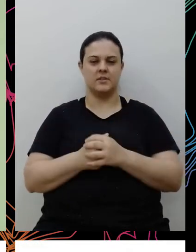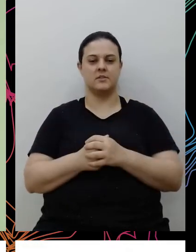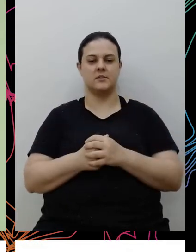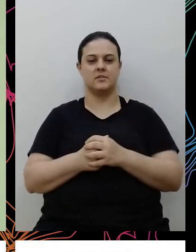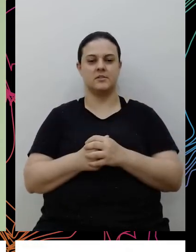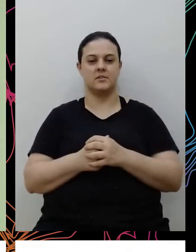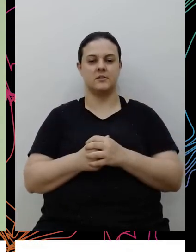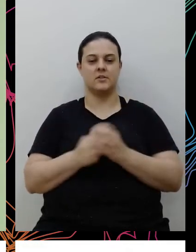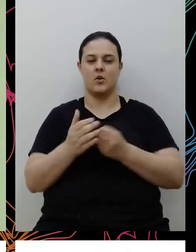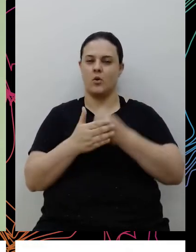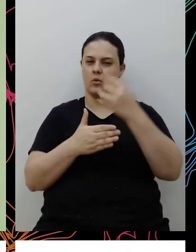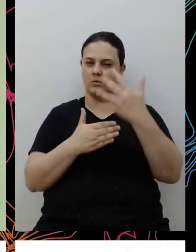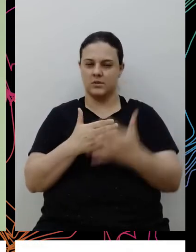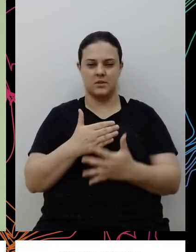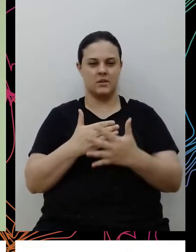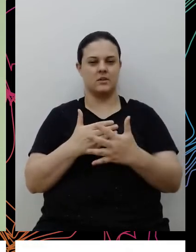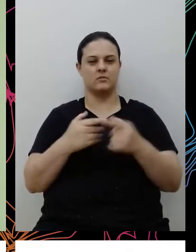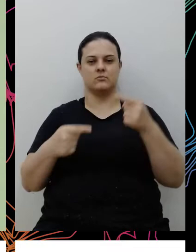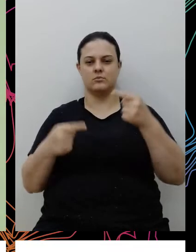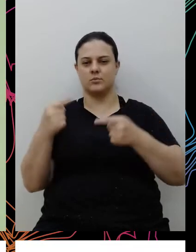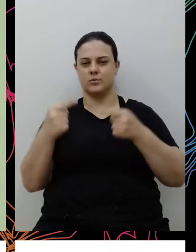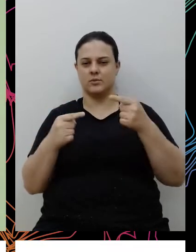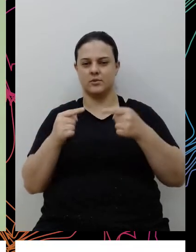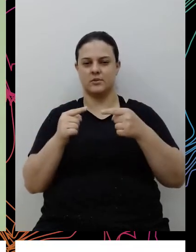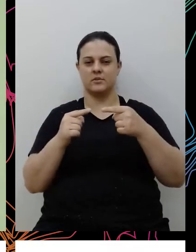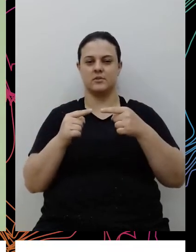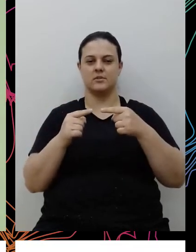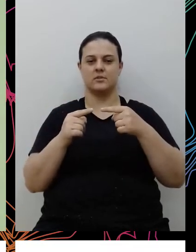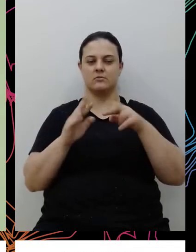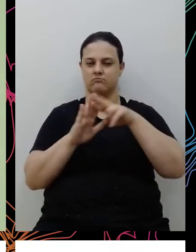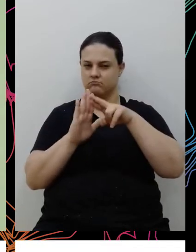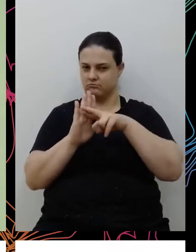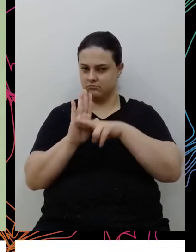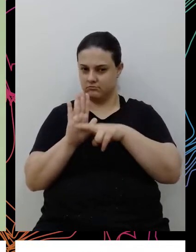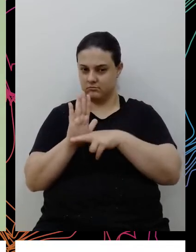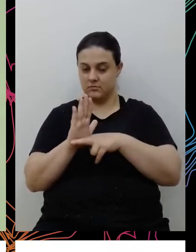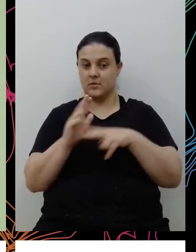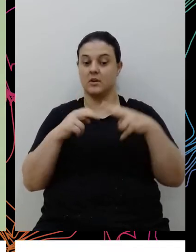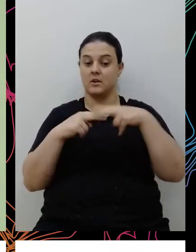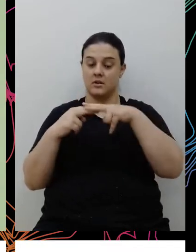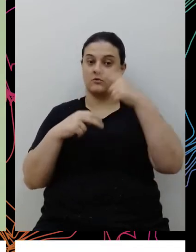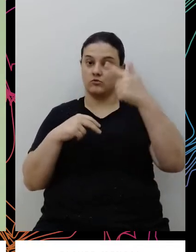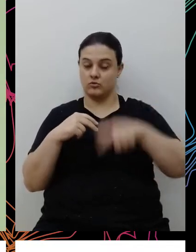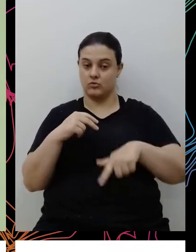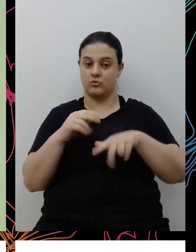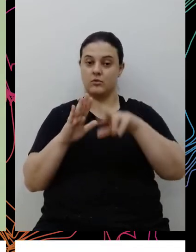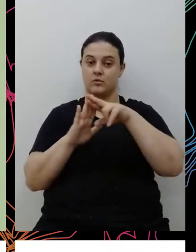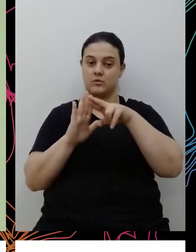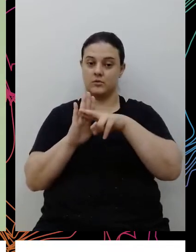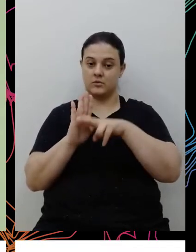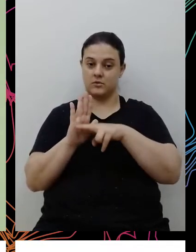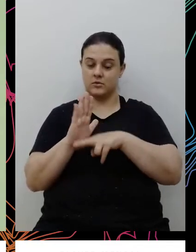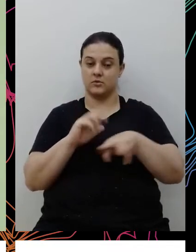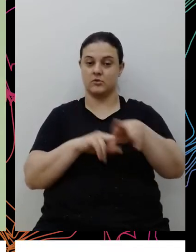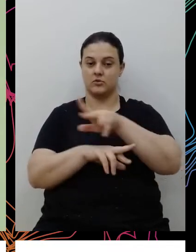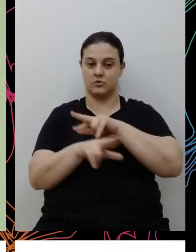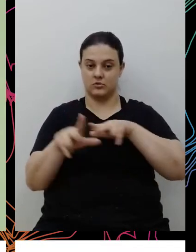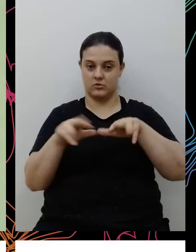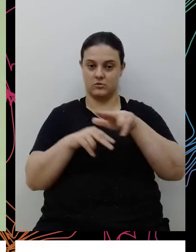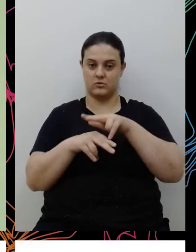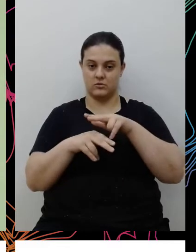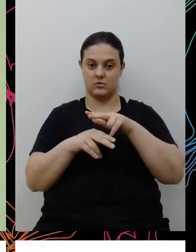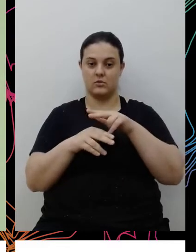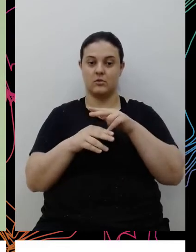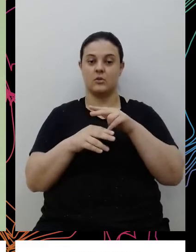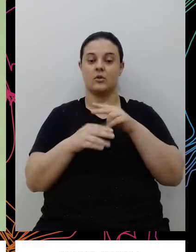conteúdos, de políticas de regimento, a gente reviu a nossa política de diversidade à luz de